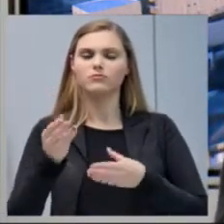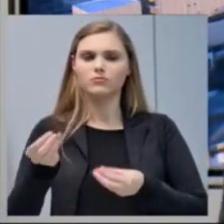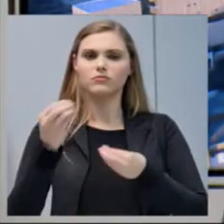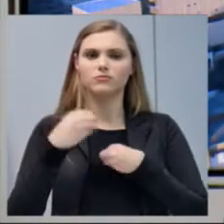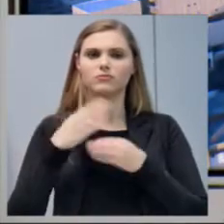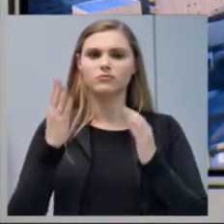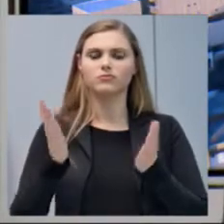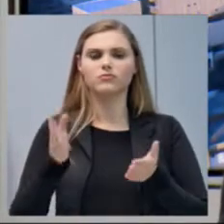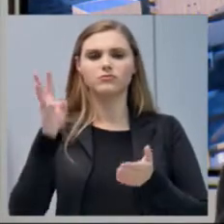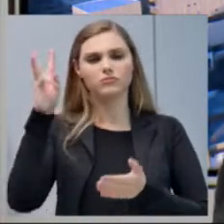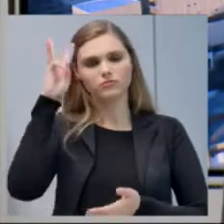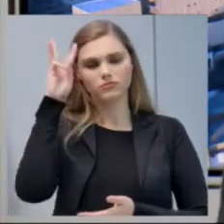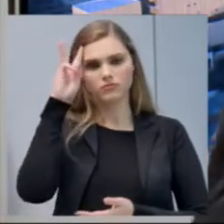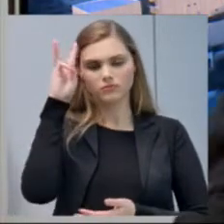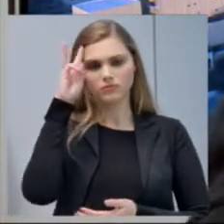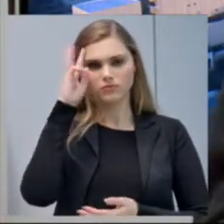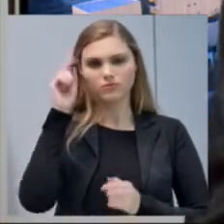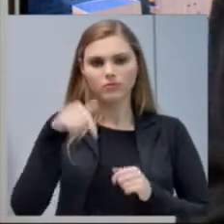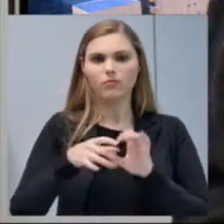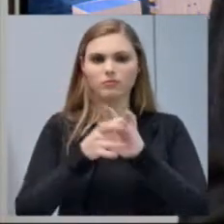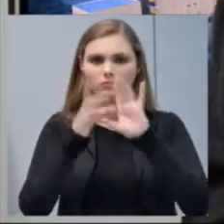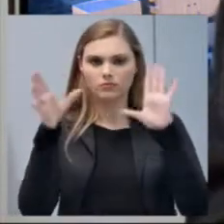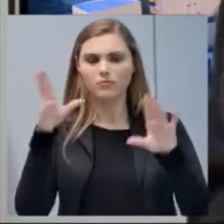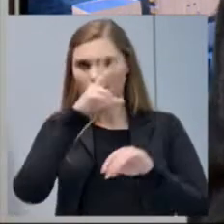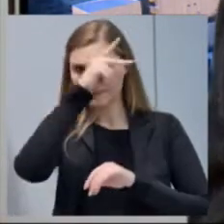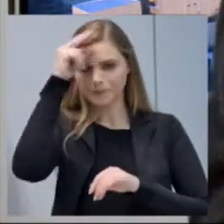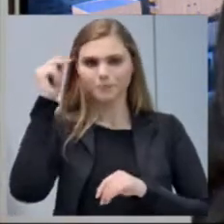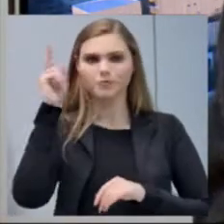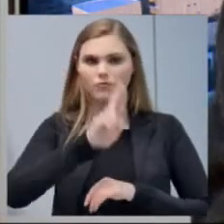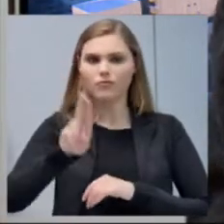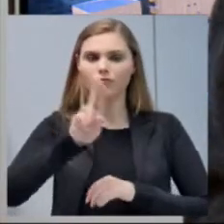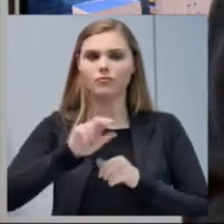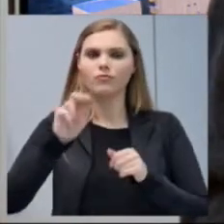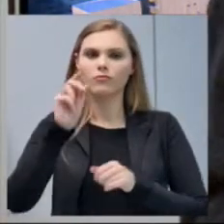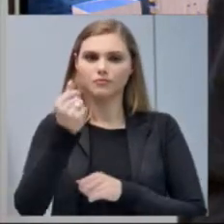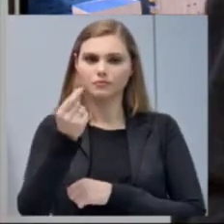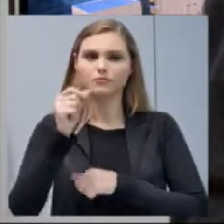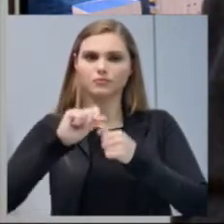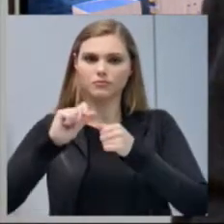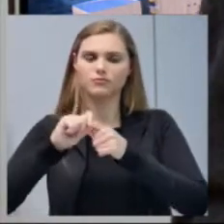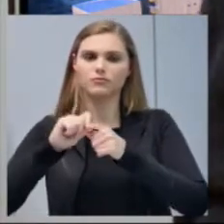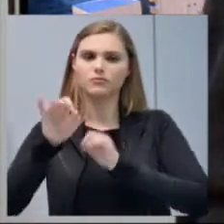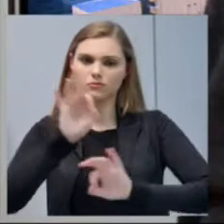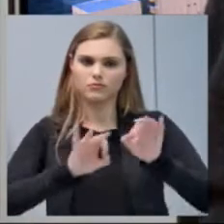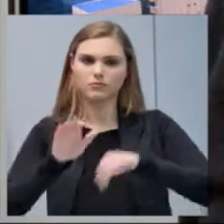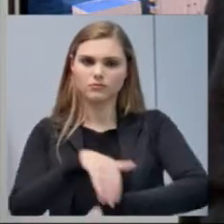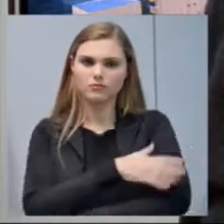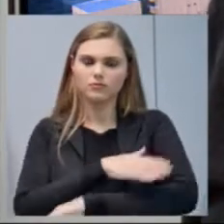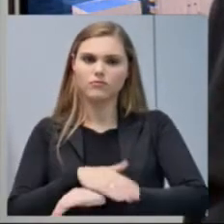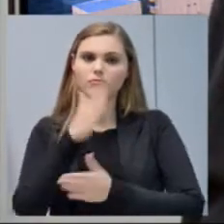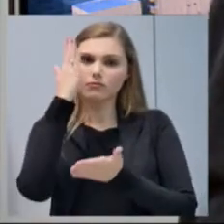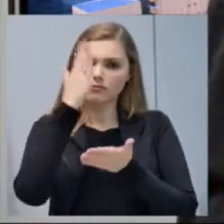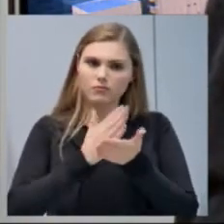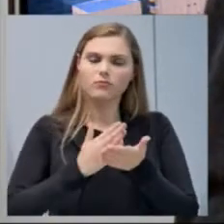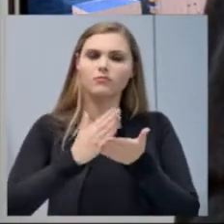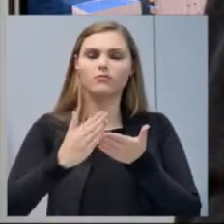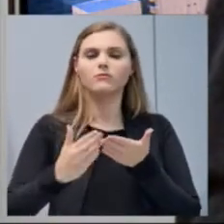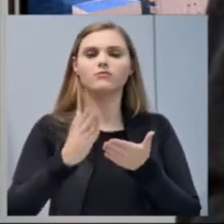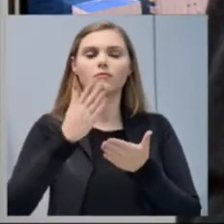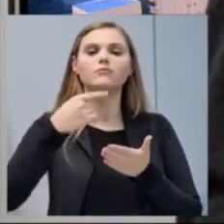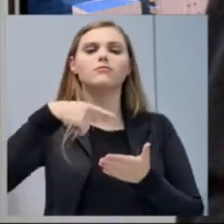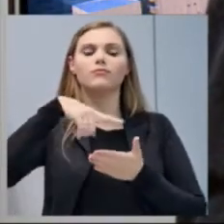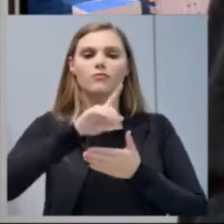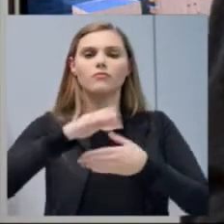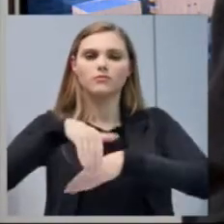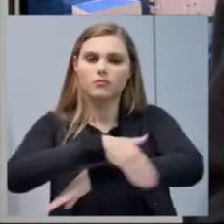está disponível para a Prefeitura proceder no trâmite legal, uma parte dela irá exatamente lá em cima no Distrito